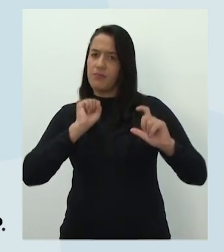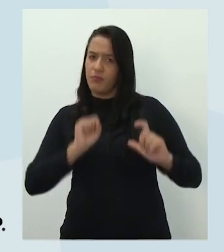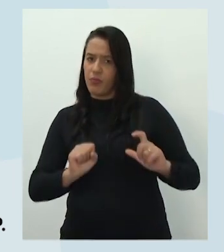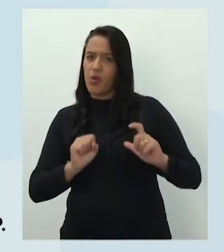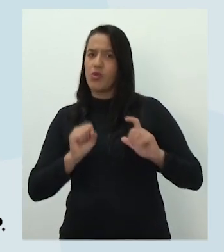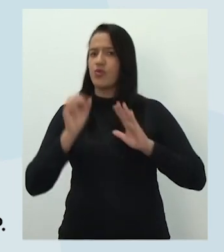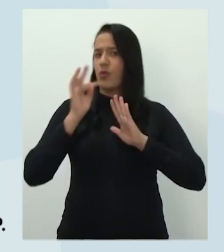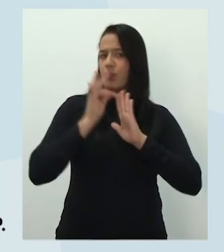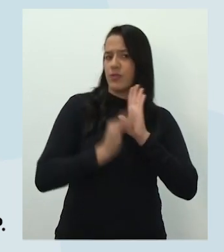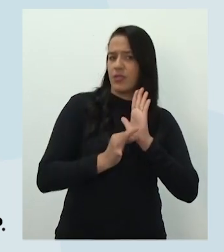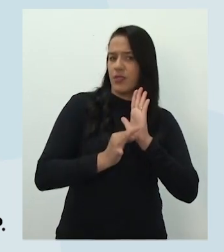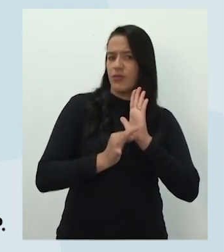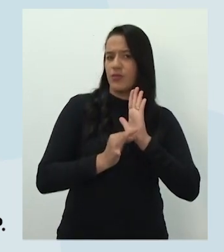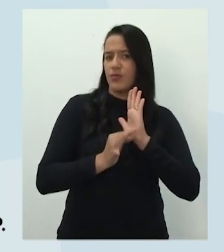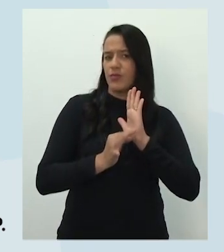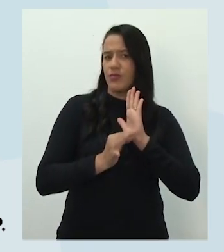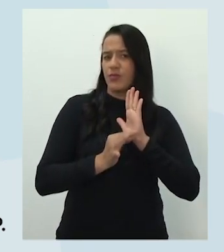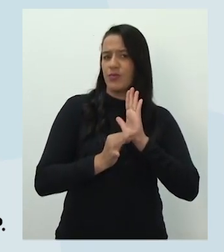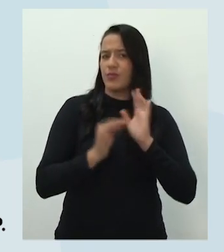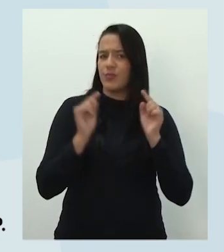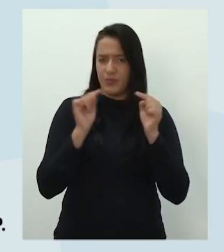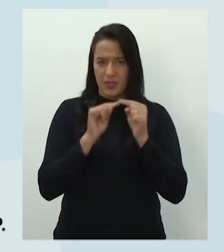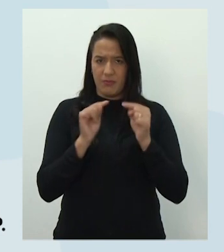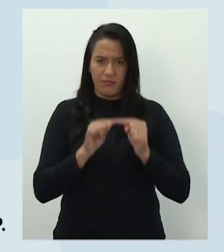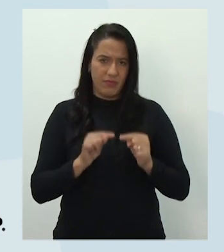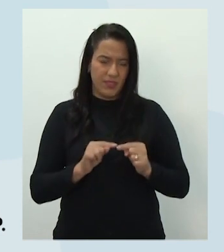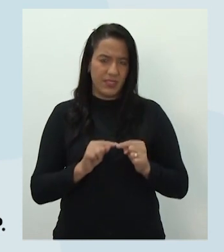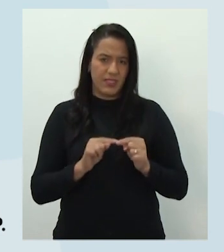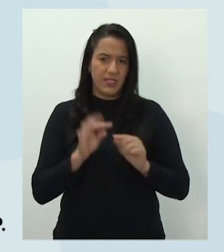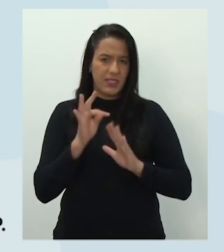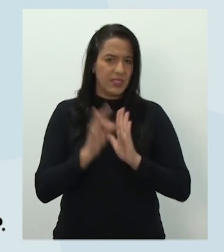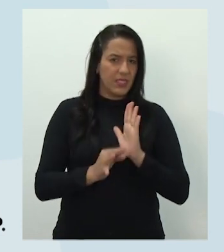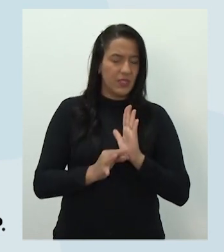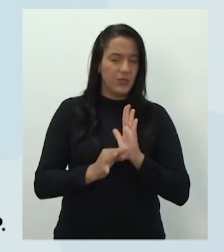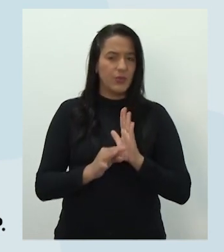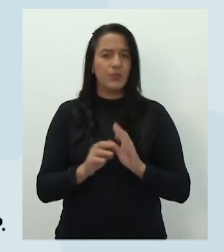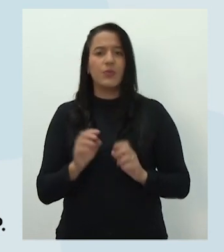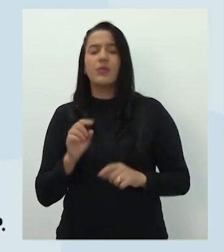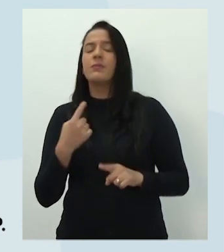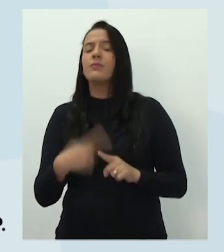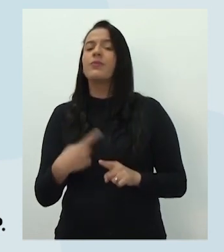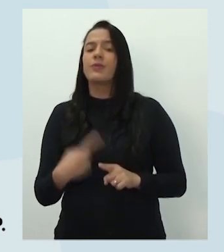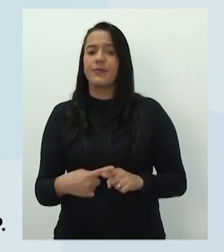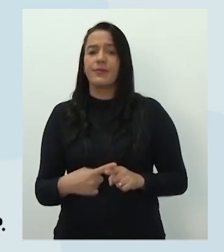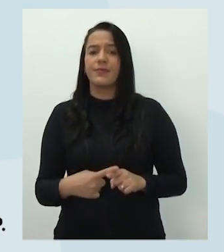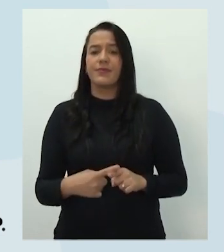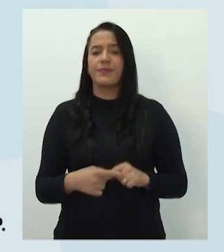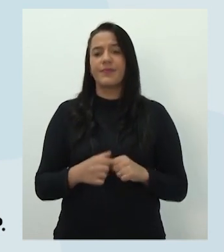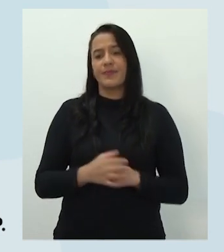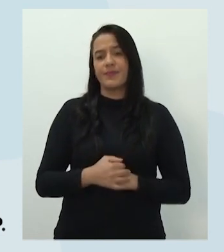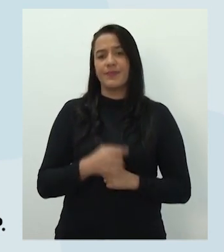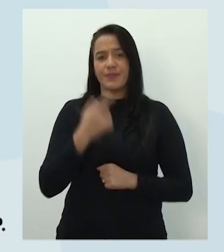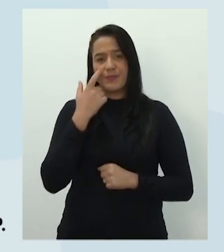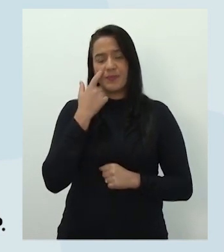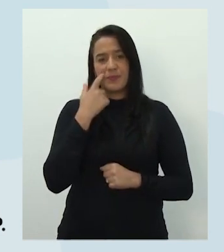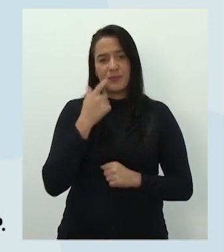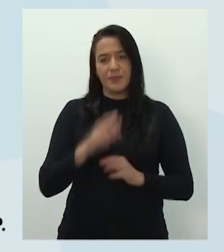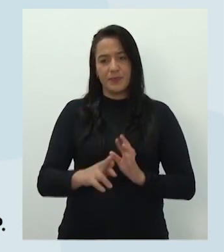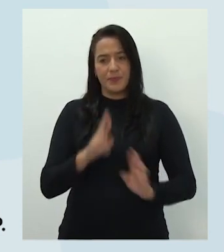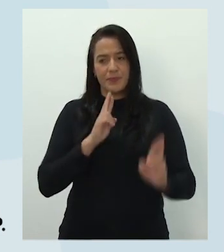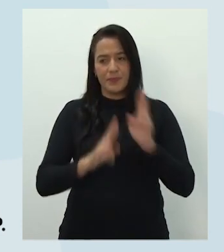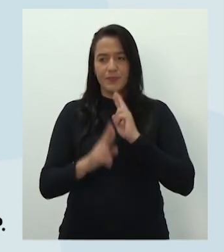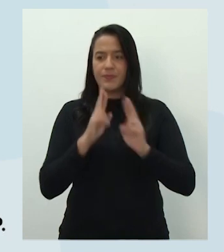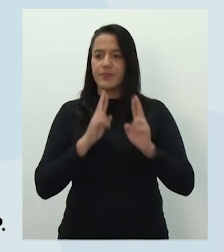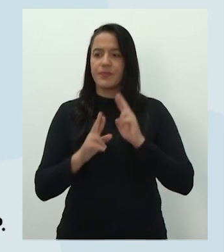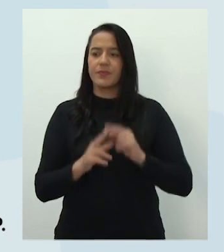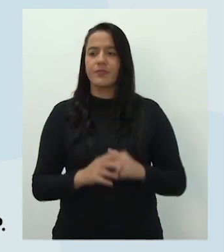consideradas textos e por quê? Agora, olha, já estão vindo aqui com